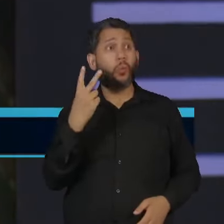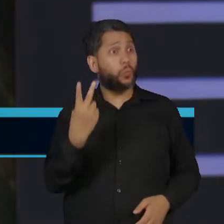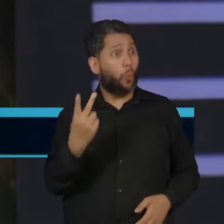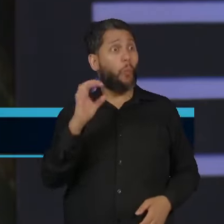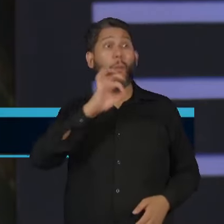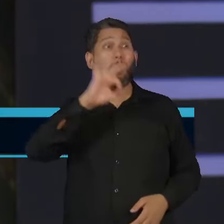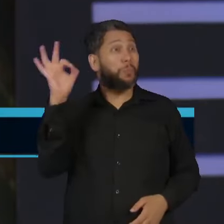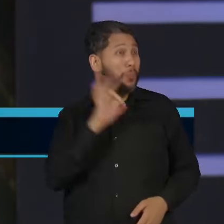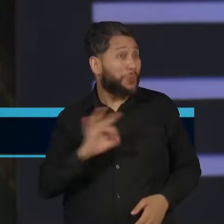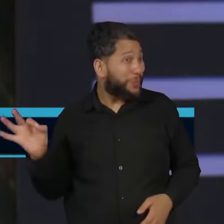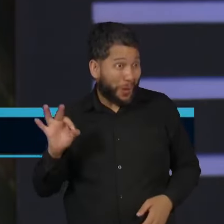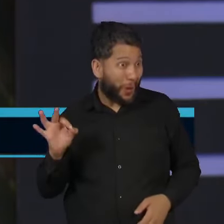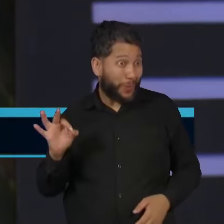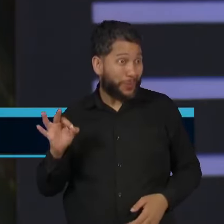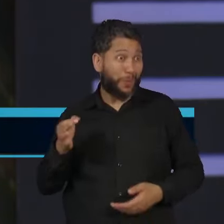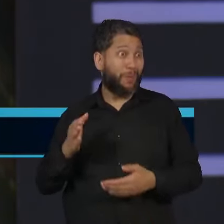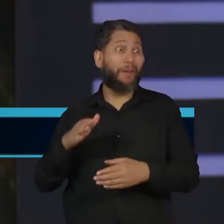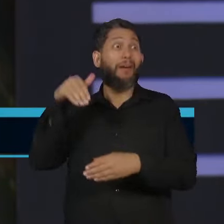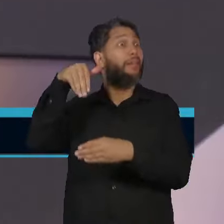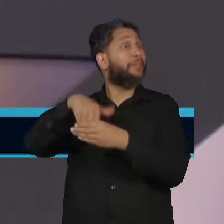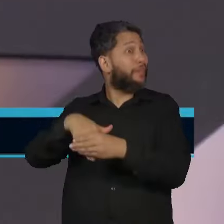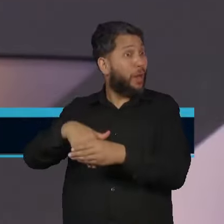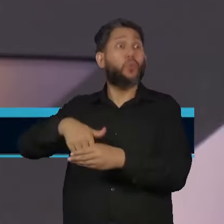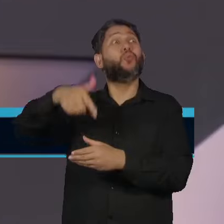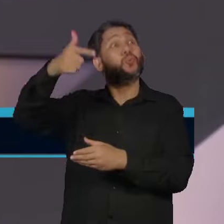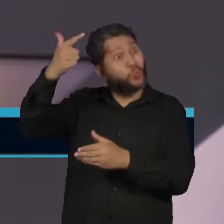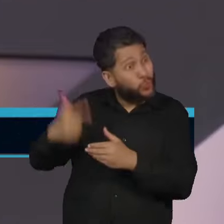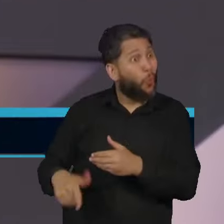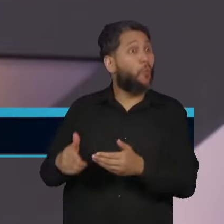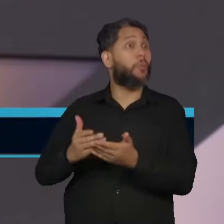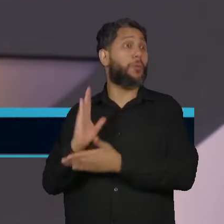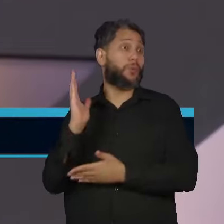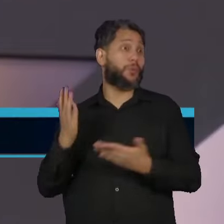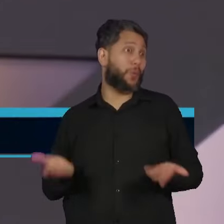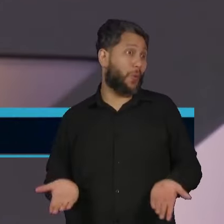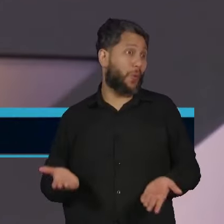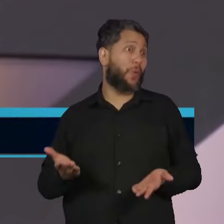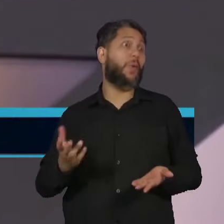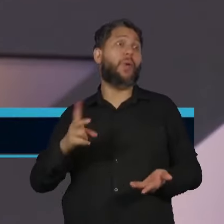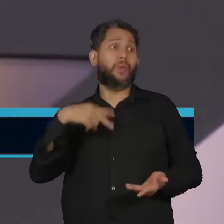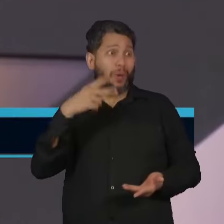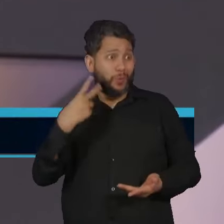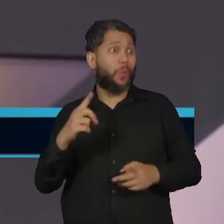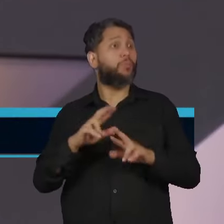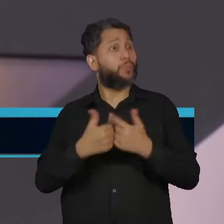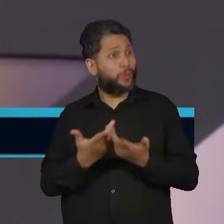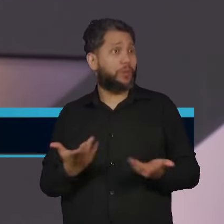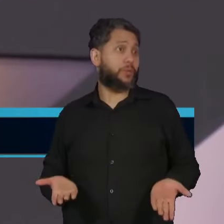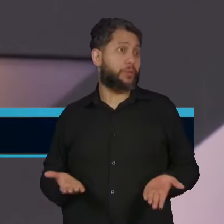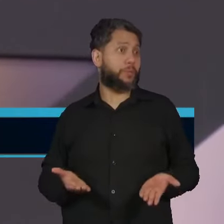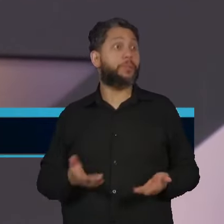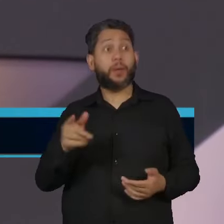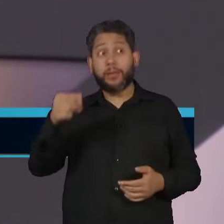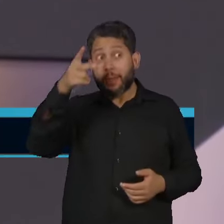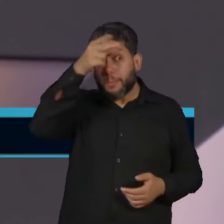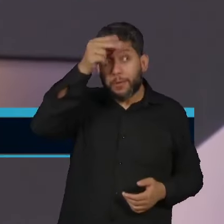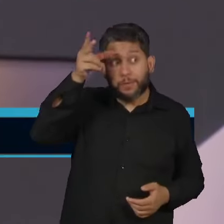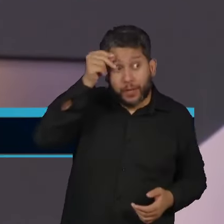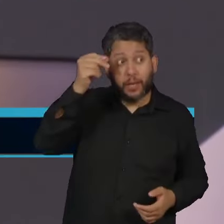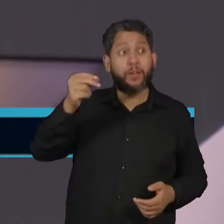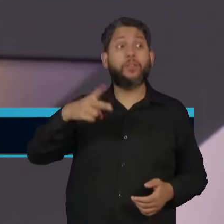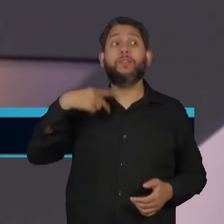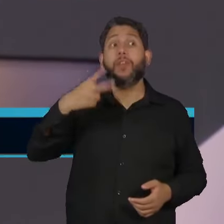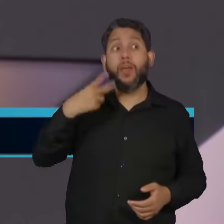de taxa de reeleição nas câmaras. conta das emendas. Exatamente. E aí o que acontece? Esses prefeitos e esses